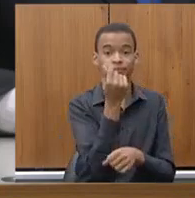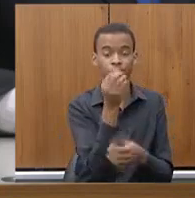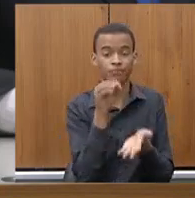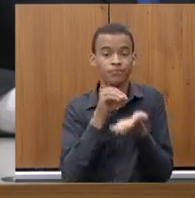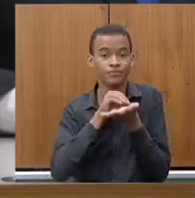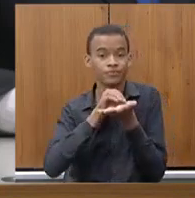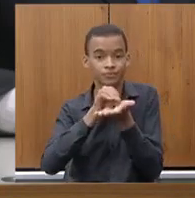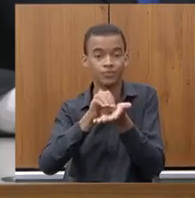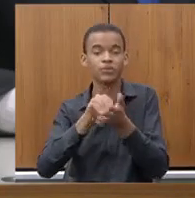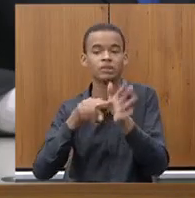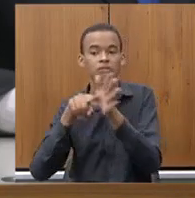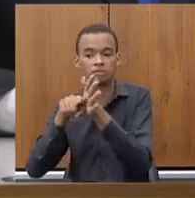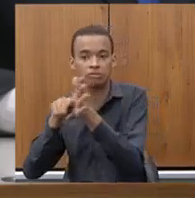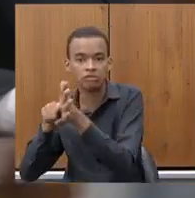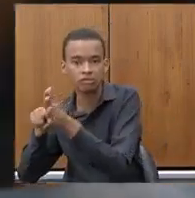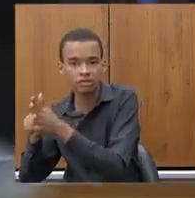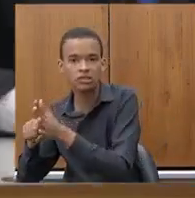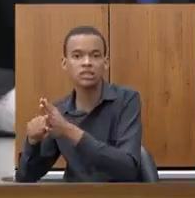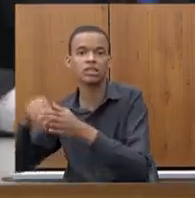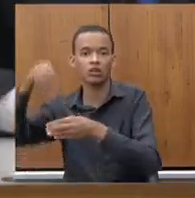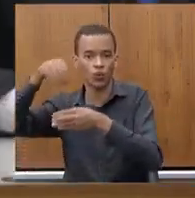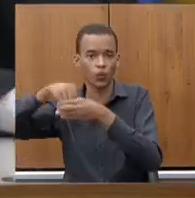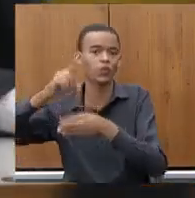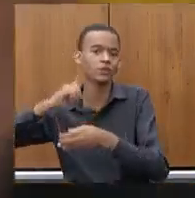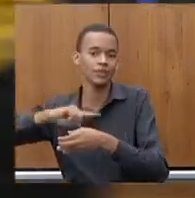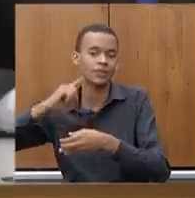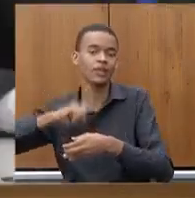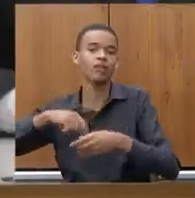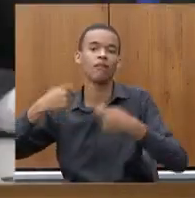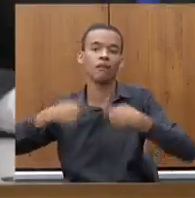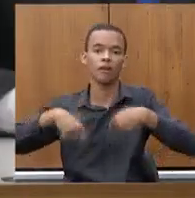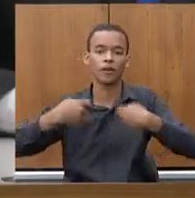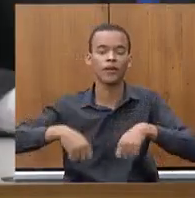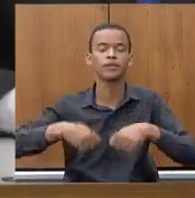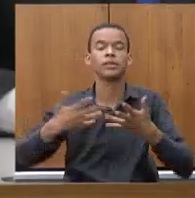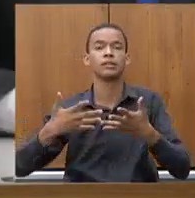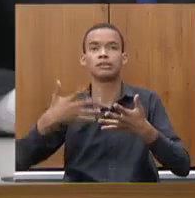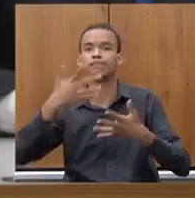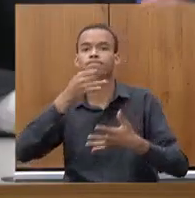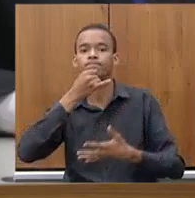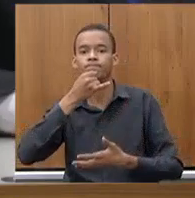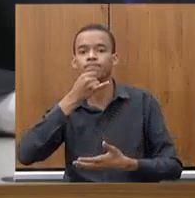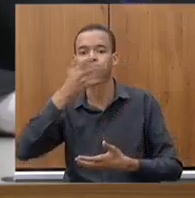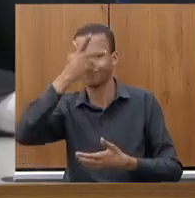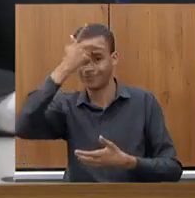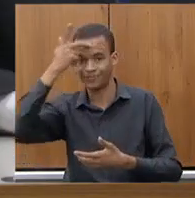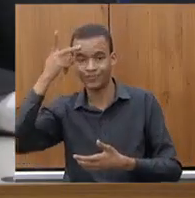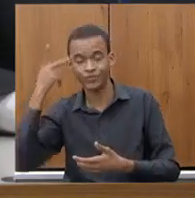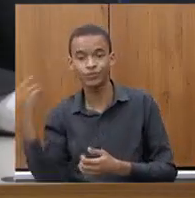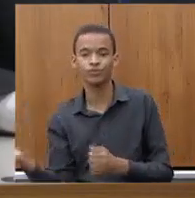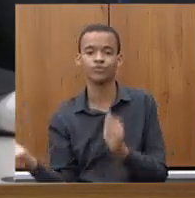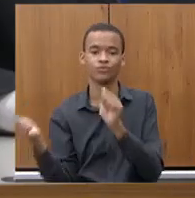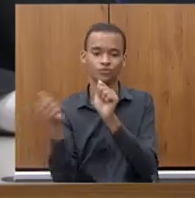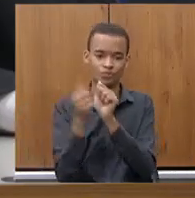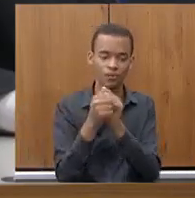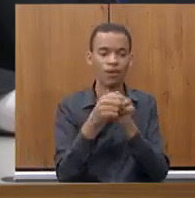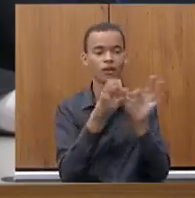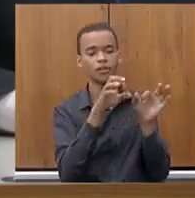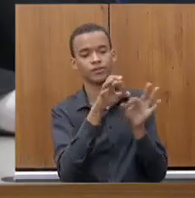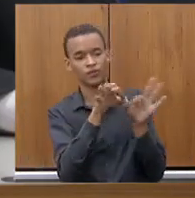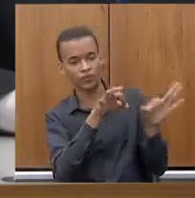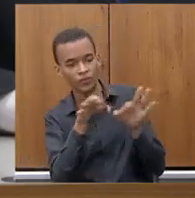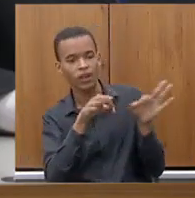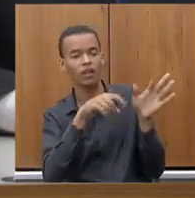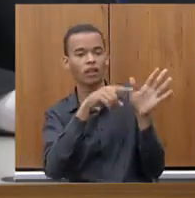projetos de pesquisa dentro do Estado tem que ter participação de pessoas para julgar o projeto que não tem nada a ver com o Estado.